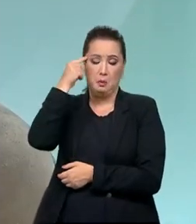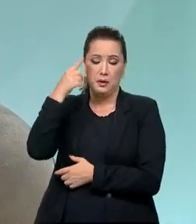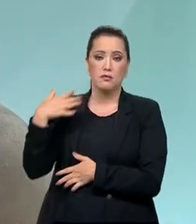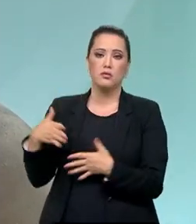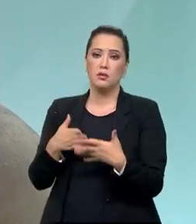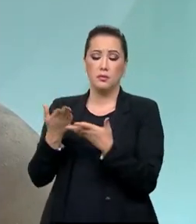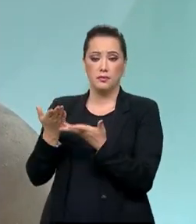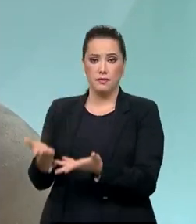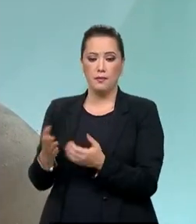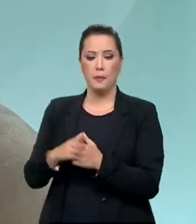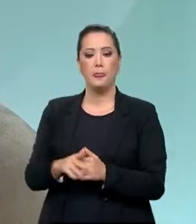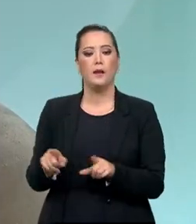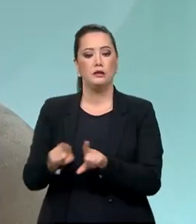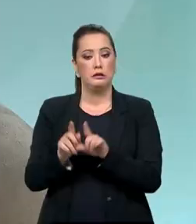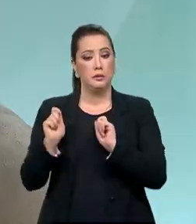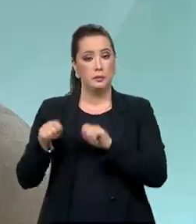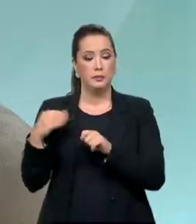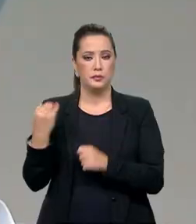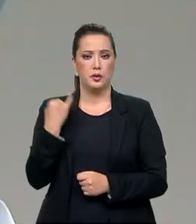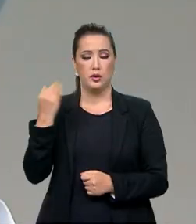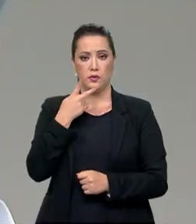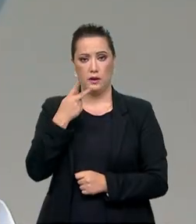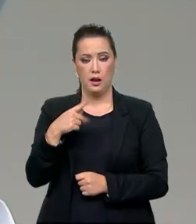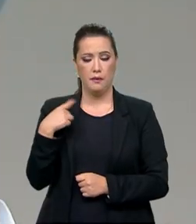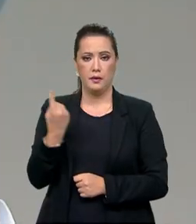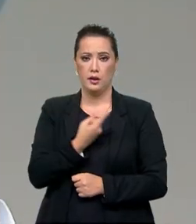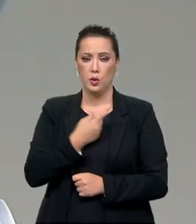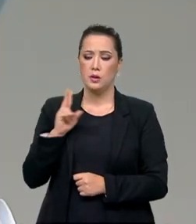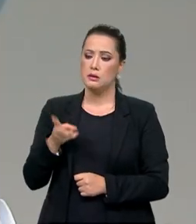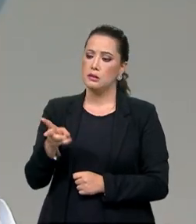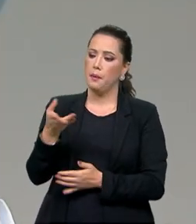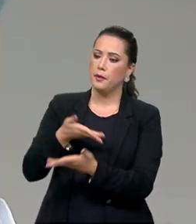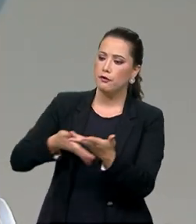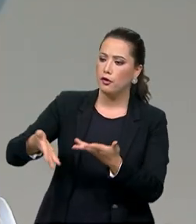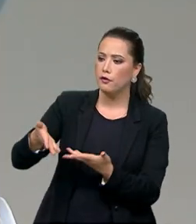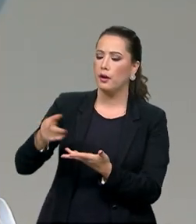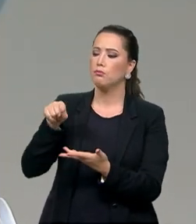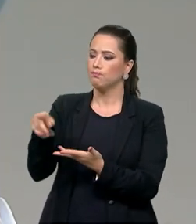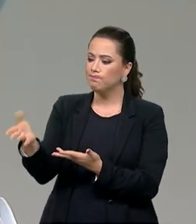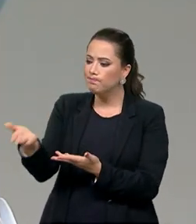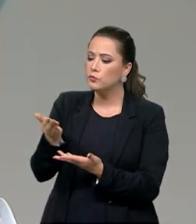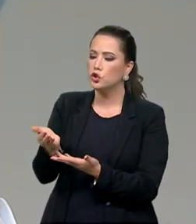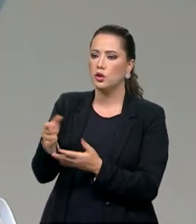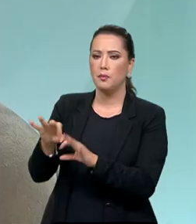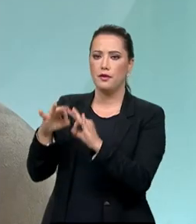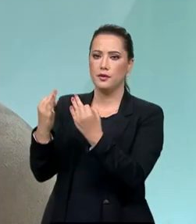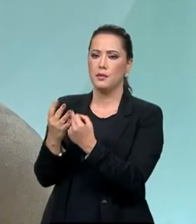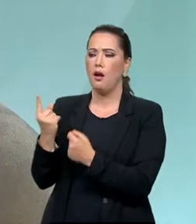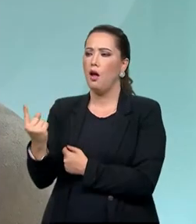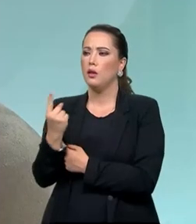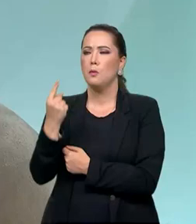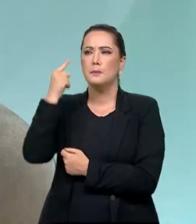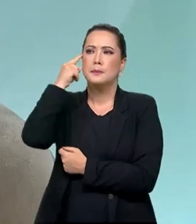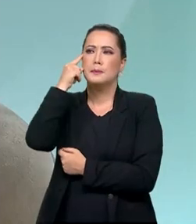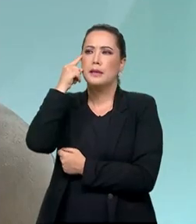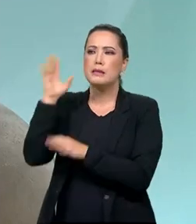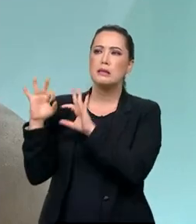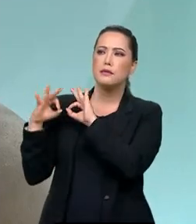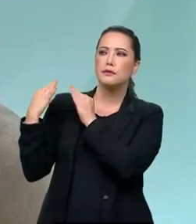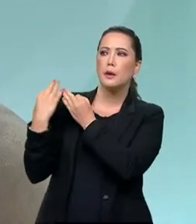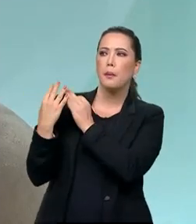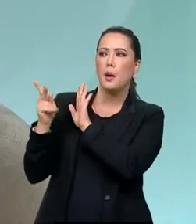E eu vou falar uma coisa também, Paulo. Toda vez que nós envolvemos família, cada um pensa na sua família. A família tem uma